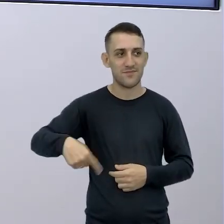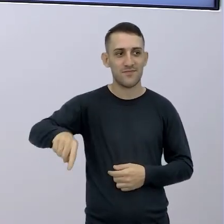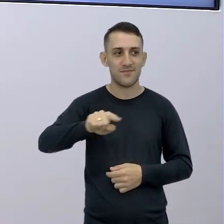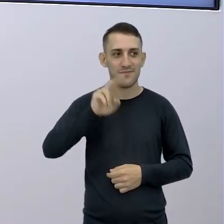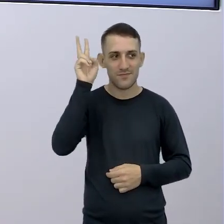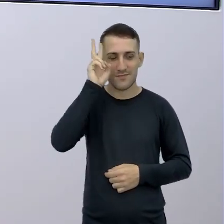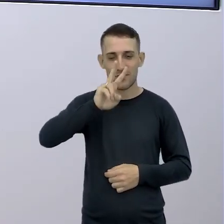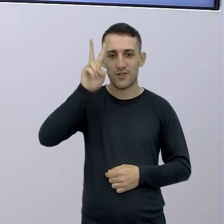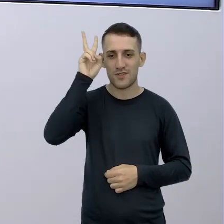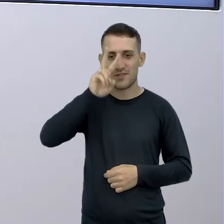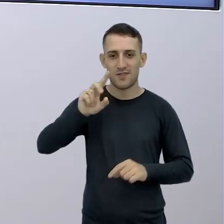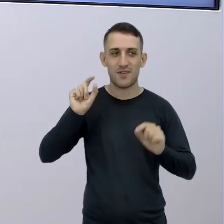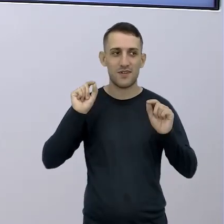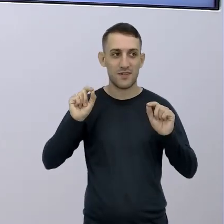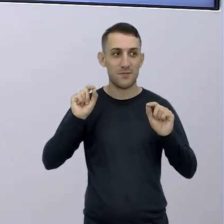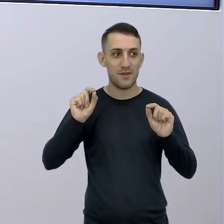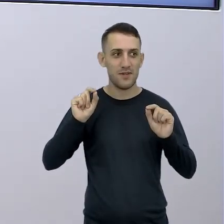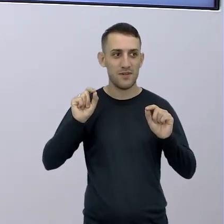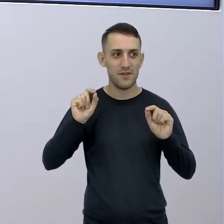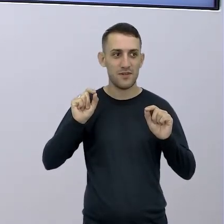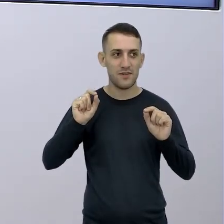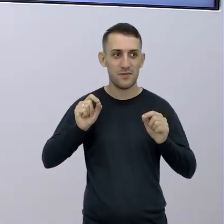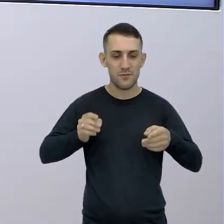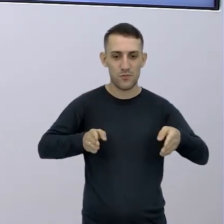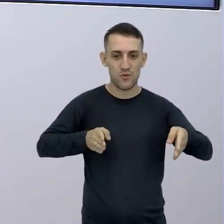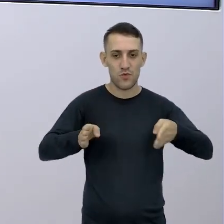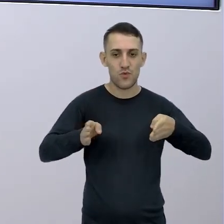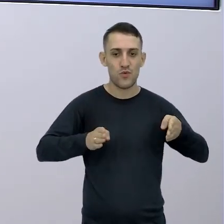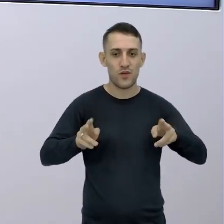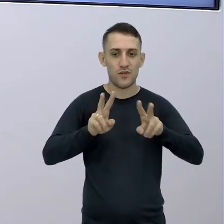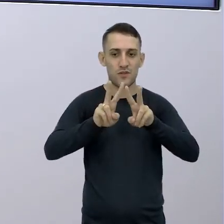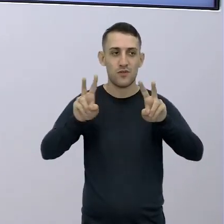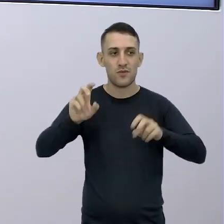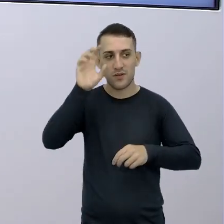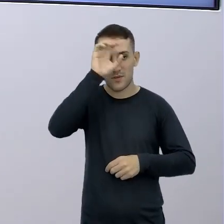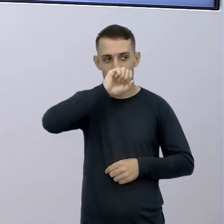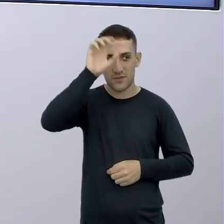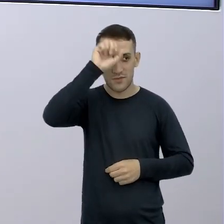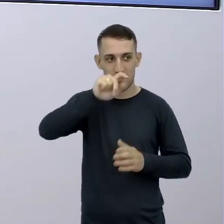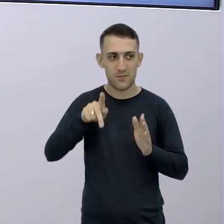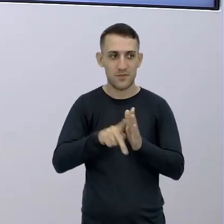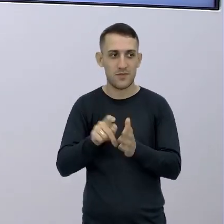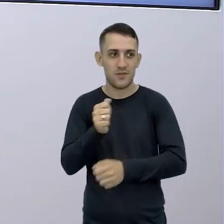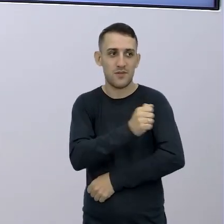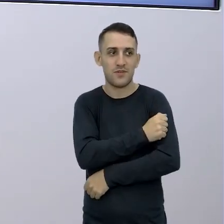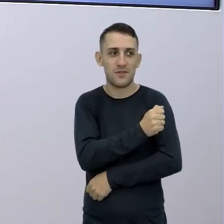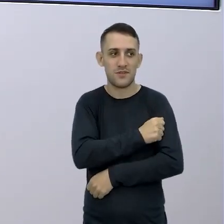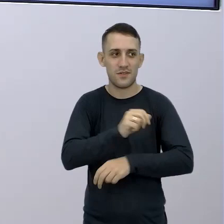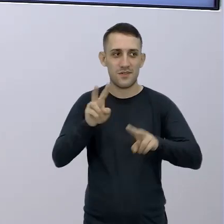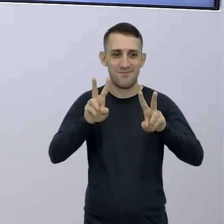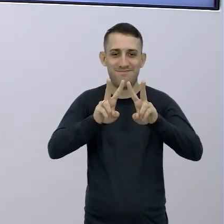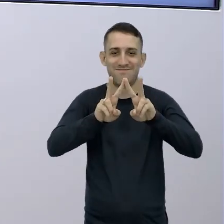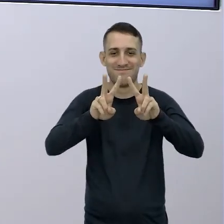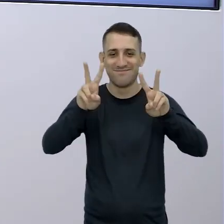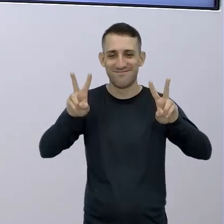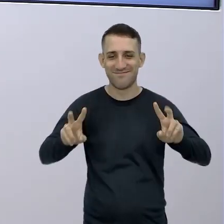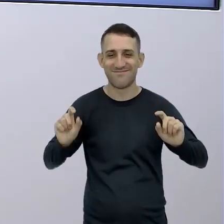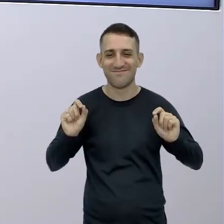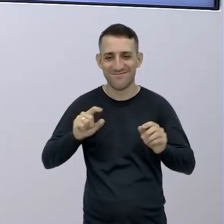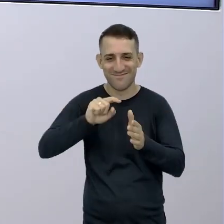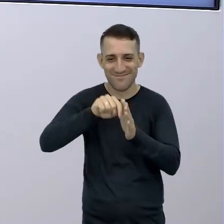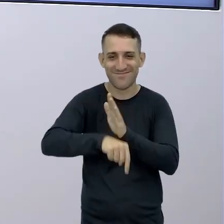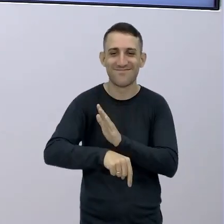relembrar aqui O que falamos durante o processo No caso do aprendizado Dos nossos estudantes Sobre esse aprofundamento Tá aqui pra vocês aí O